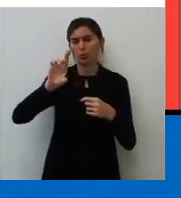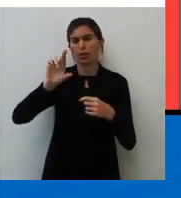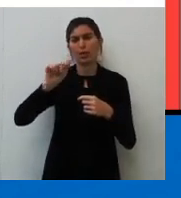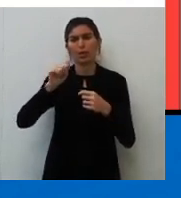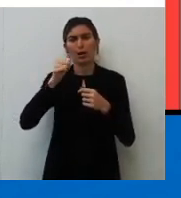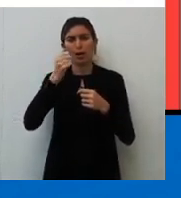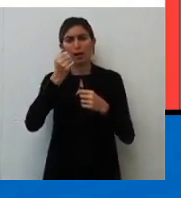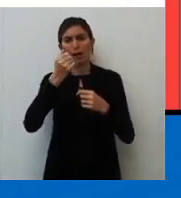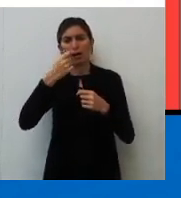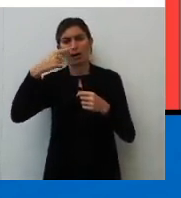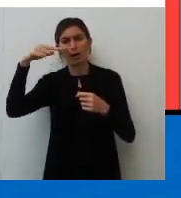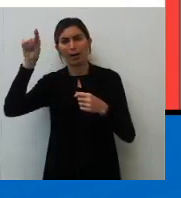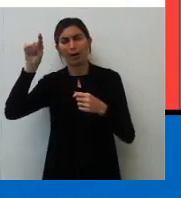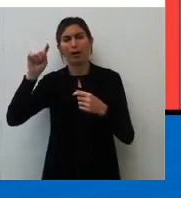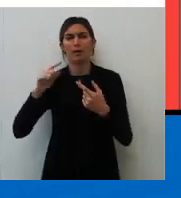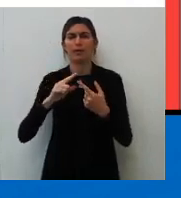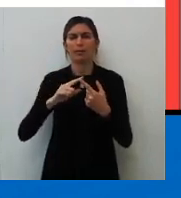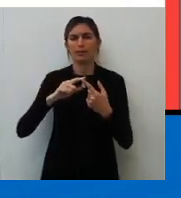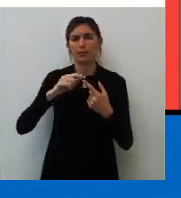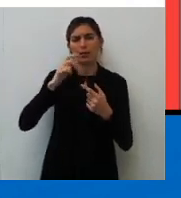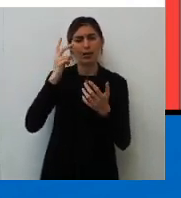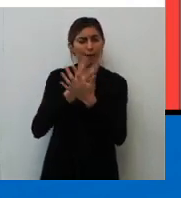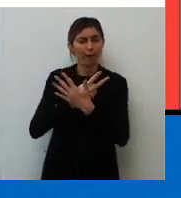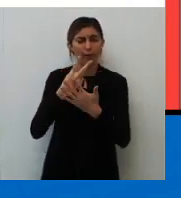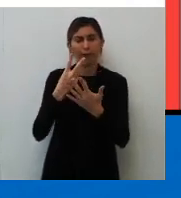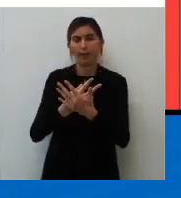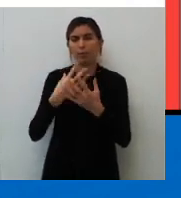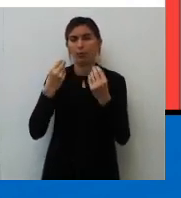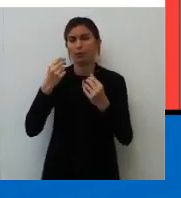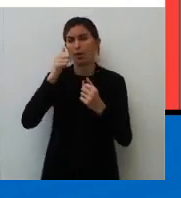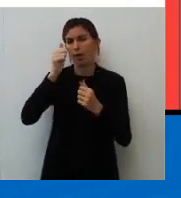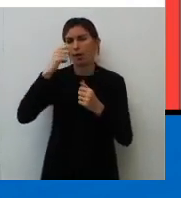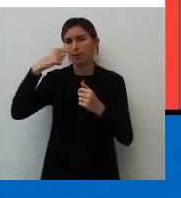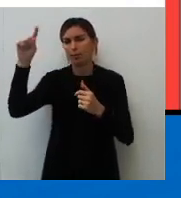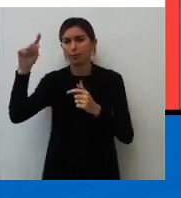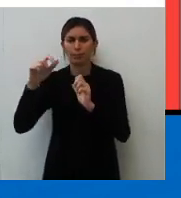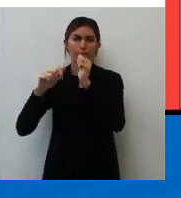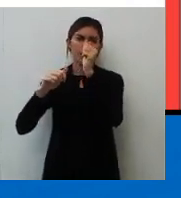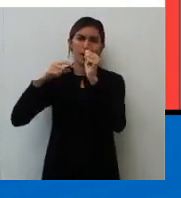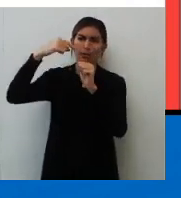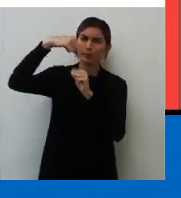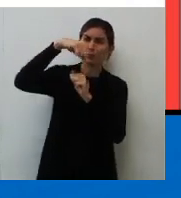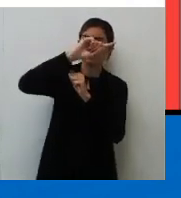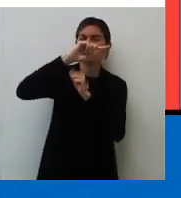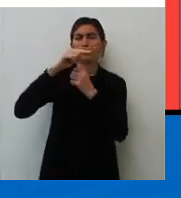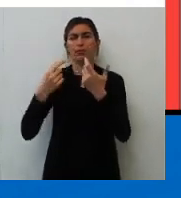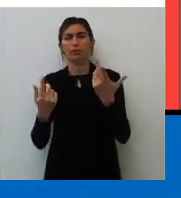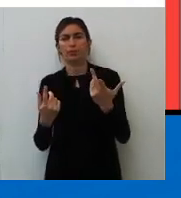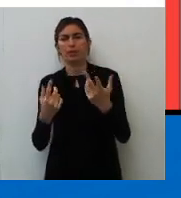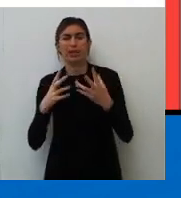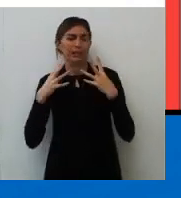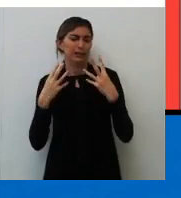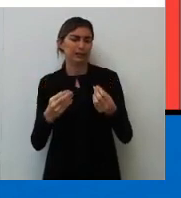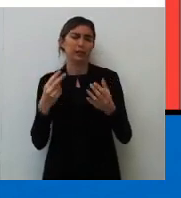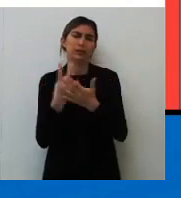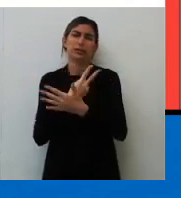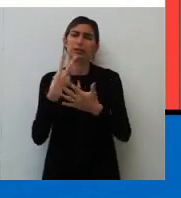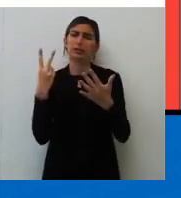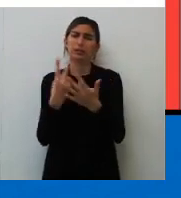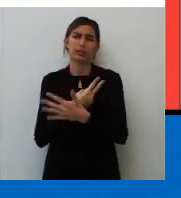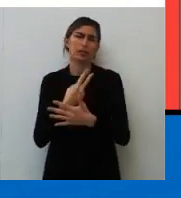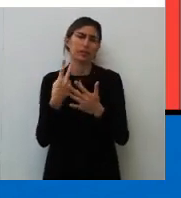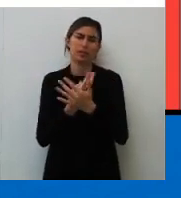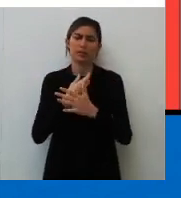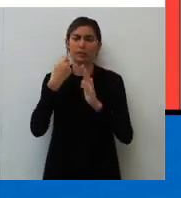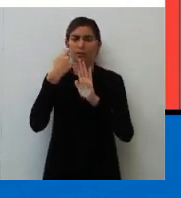E é um danado de um assunto que a galera erra muito. A tal da crase erra-se muito na